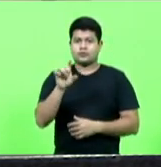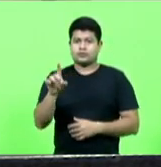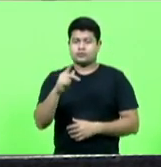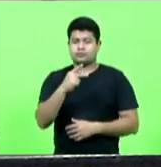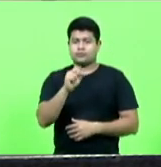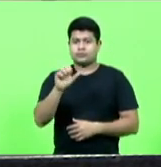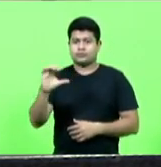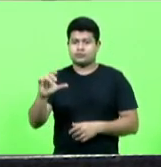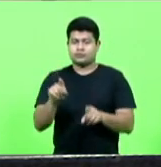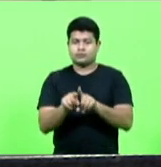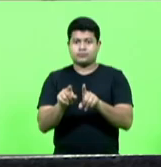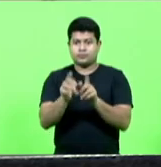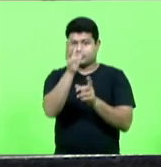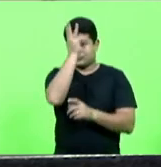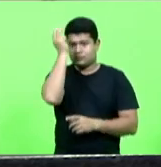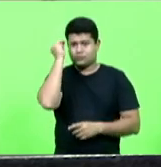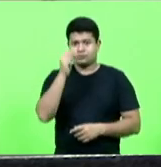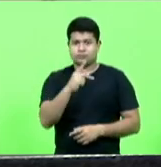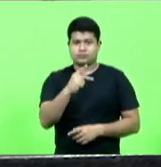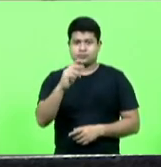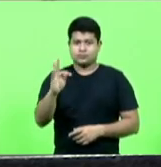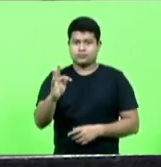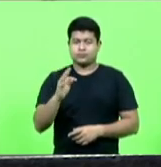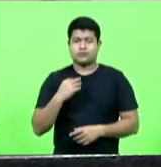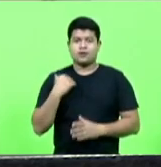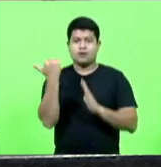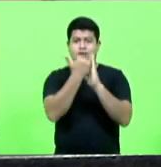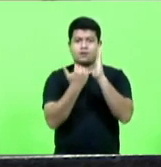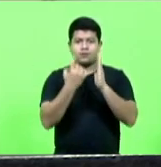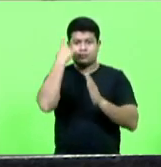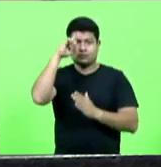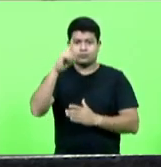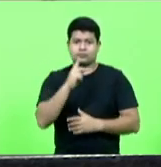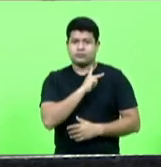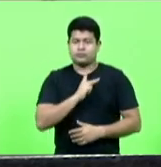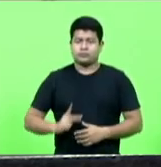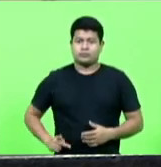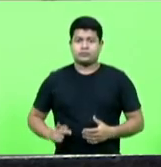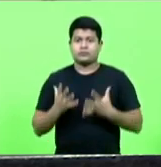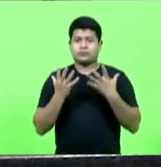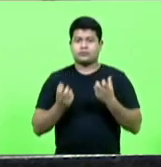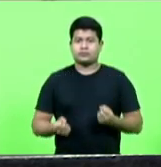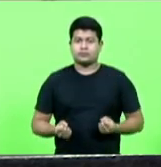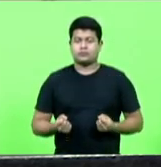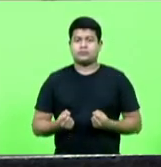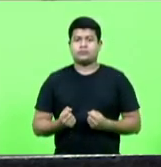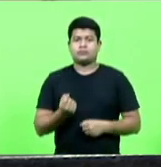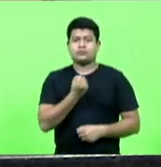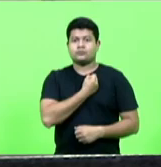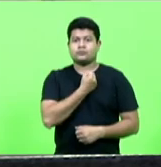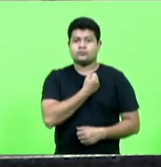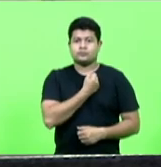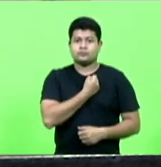Luciane Carminati, PT. Ordem do dia. O senhor presidente deferiu os requerimentos números